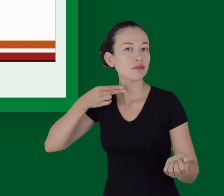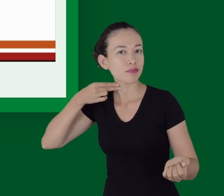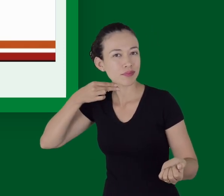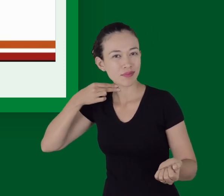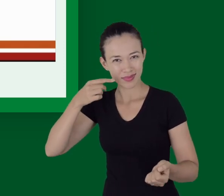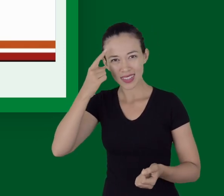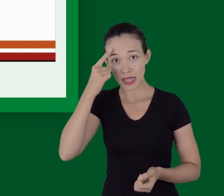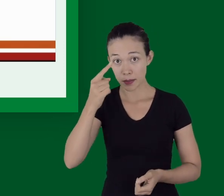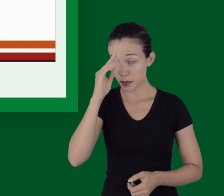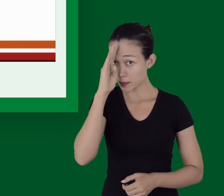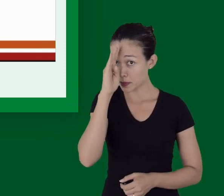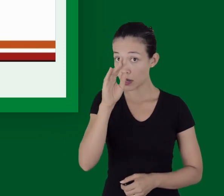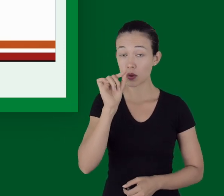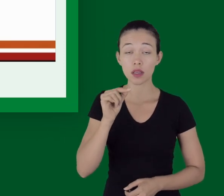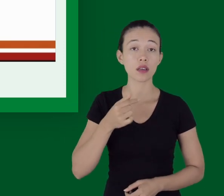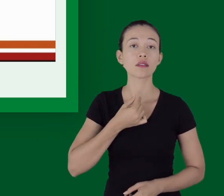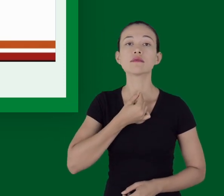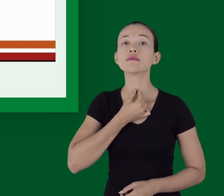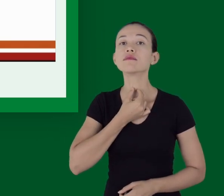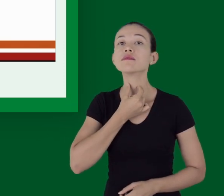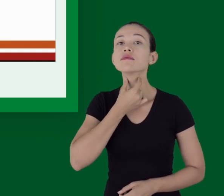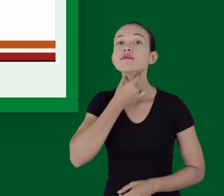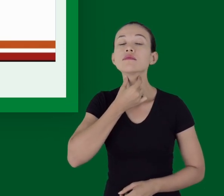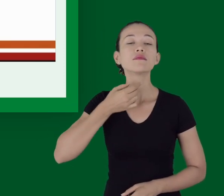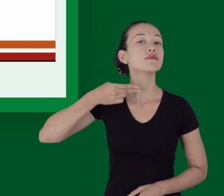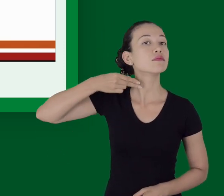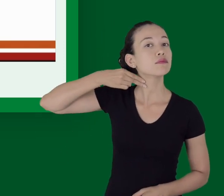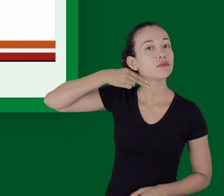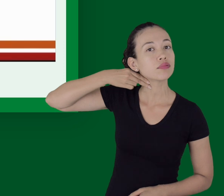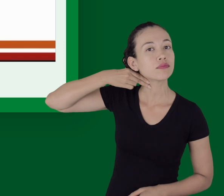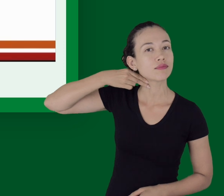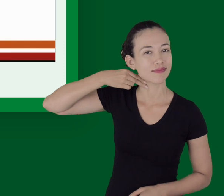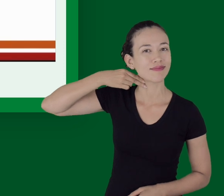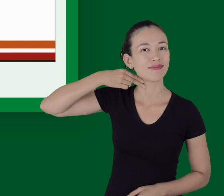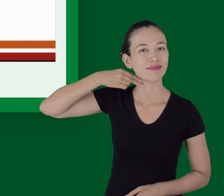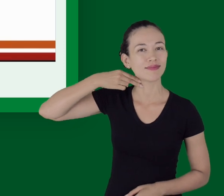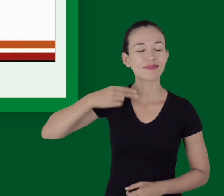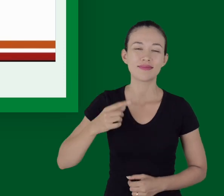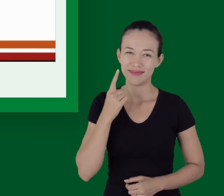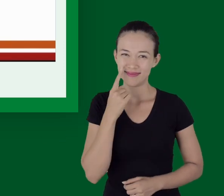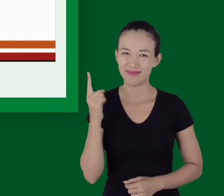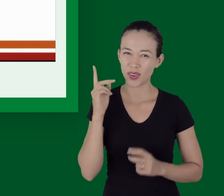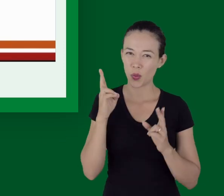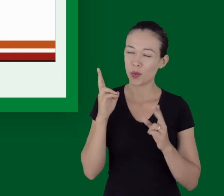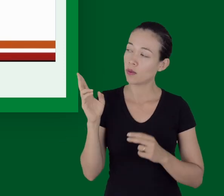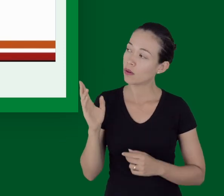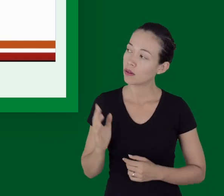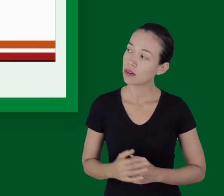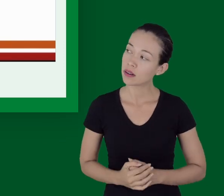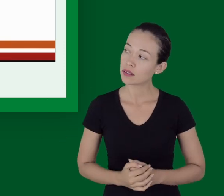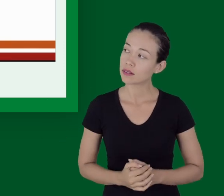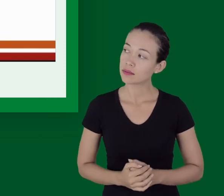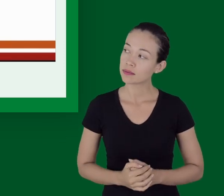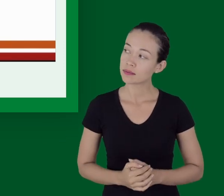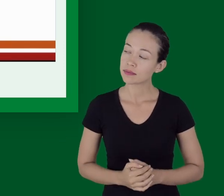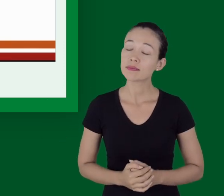A palpação de pulsos, lembrando novamente, pulso central, aqui a gente tem a palpação do pulsos de carotilho.